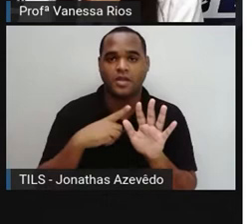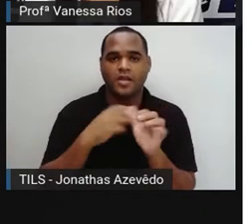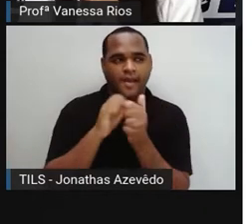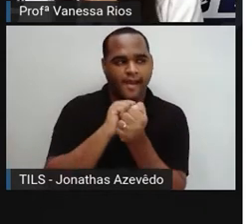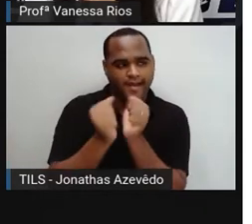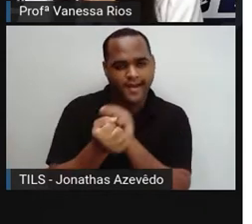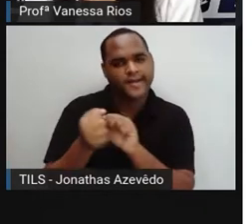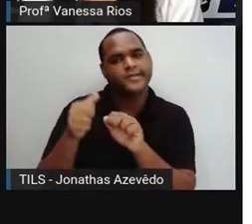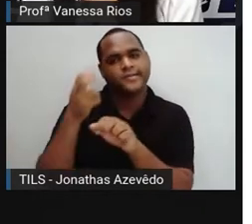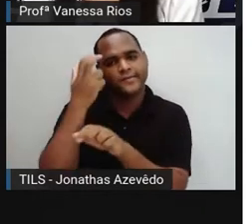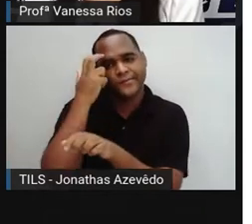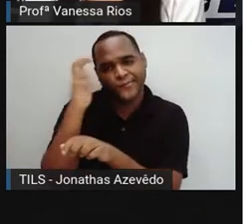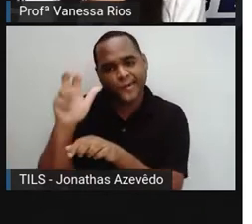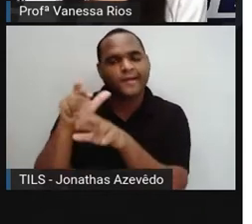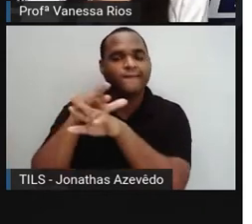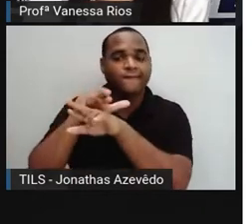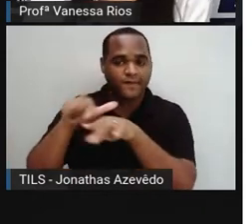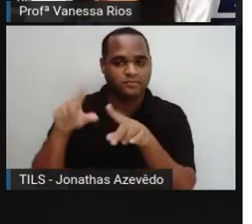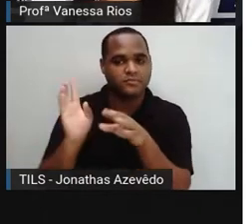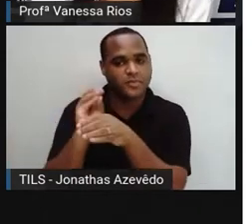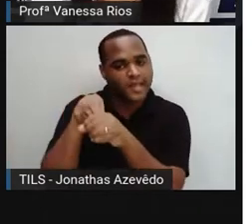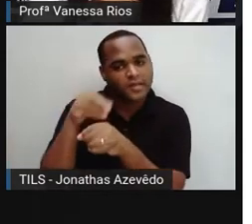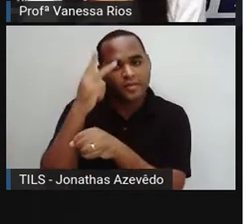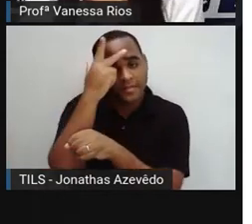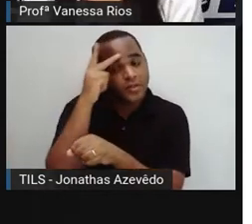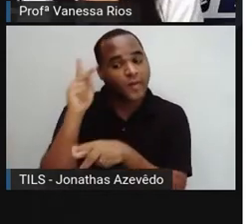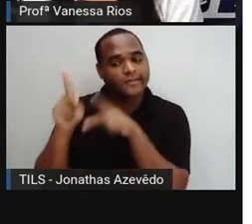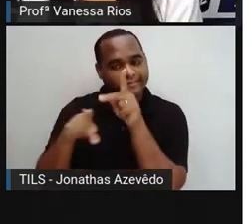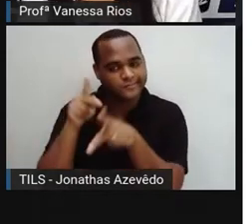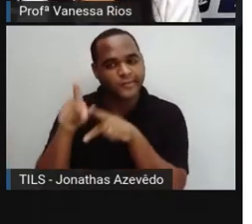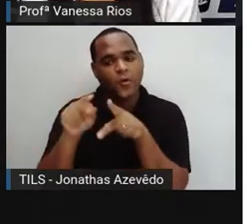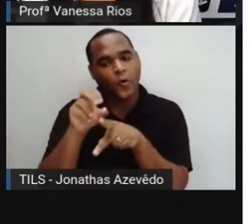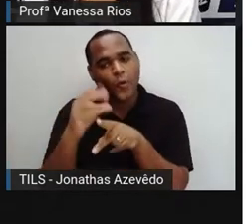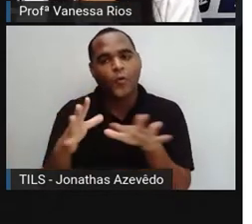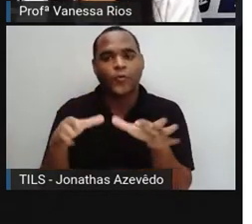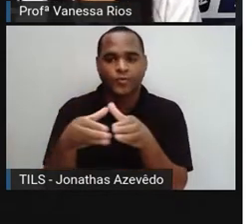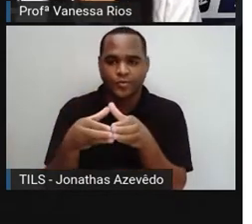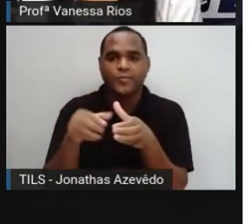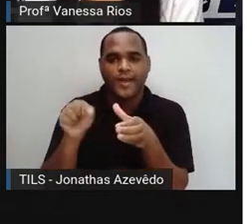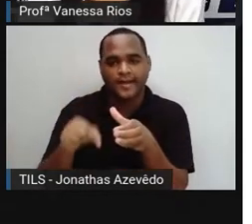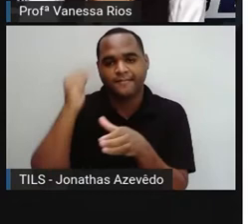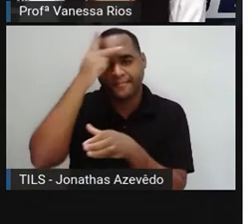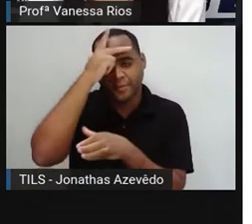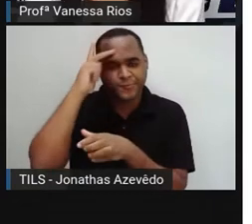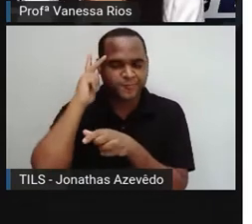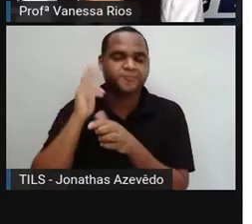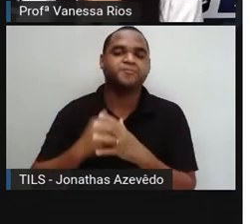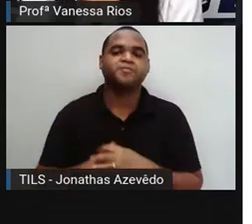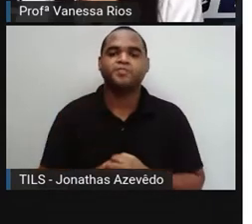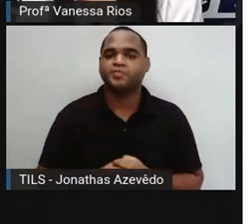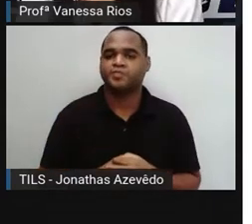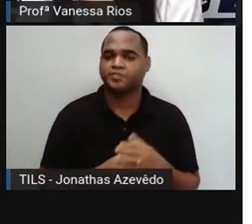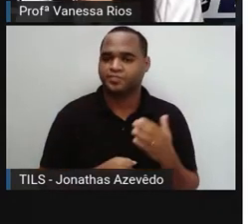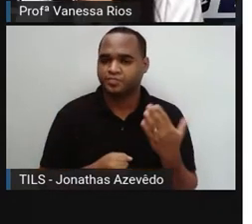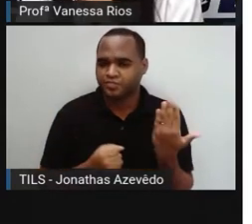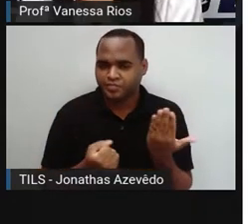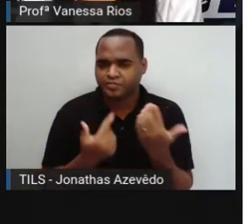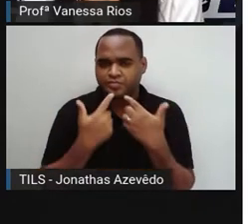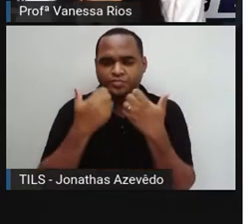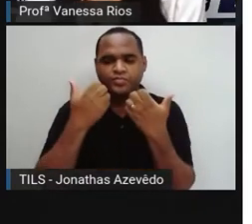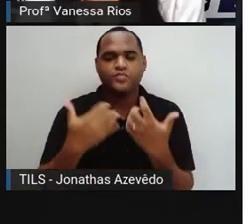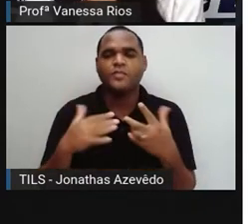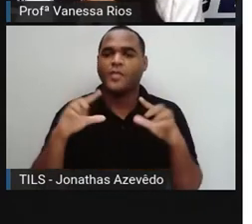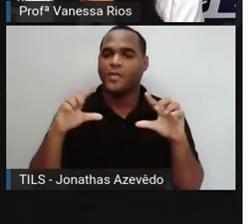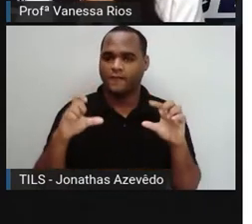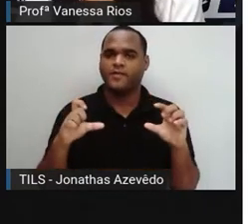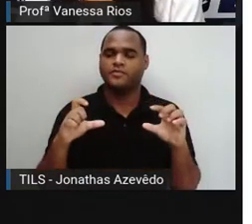arte, de cultura, para retratar uma pessoa ou um grupo de pessoas. Quando nós falamos em fotografia,